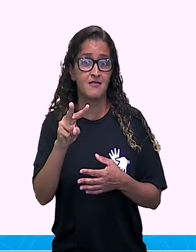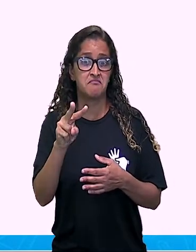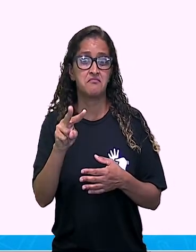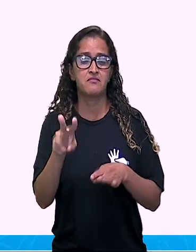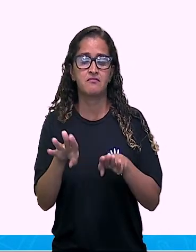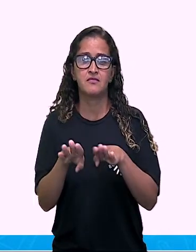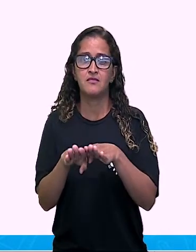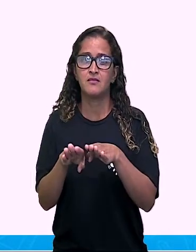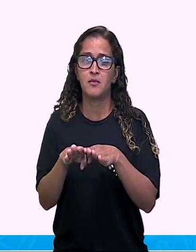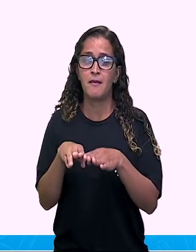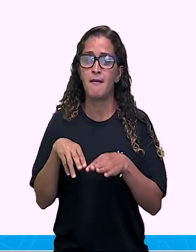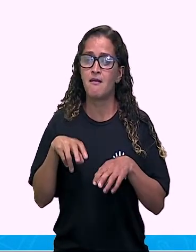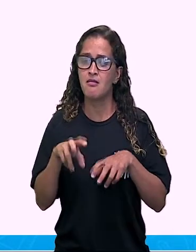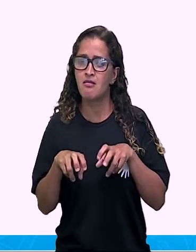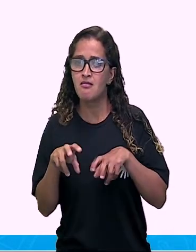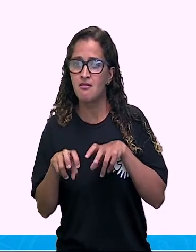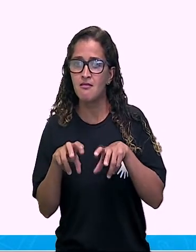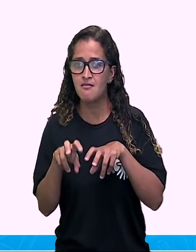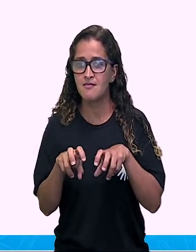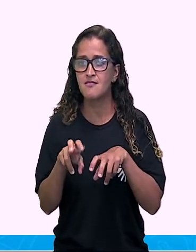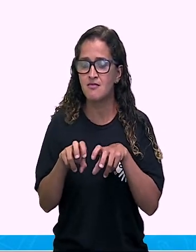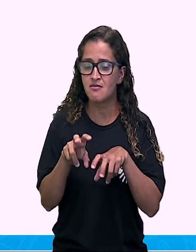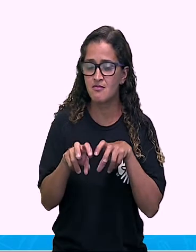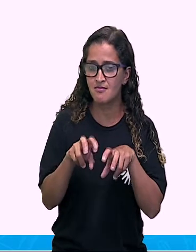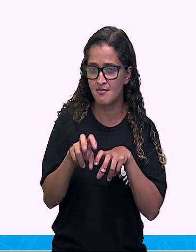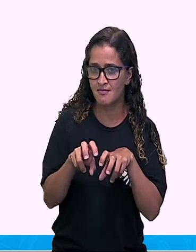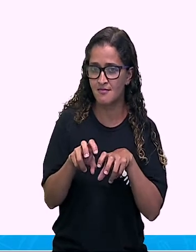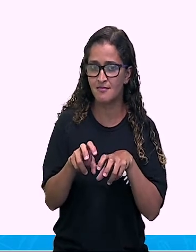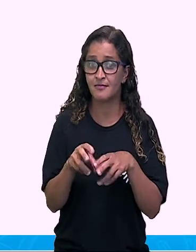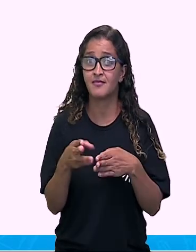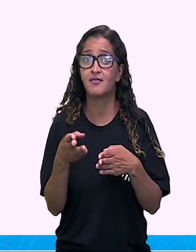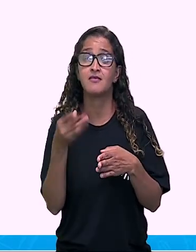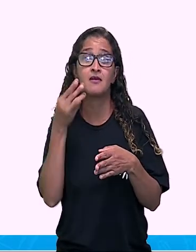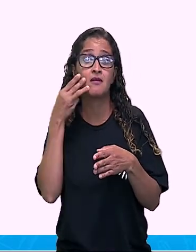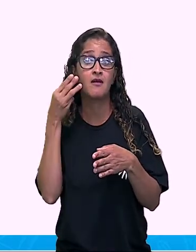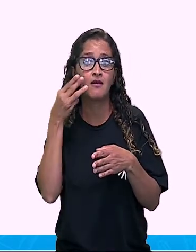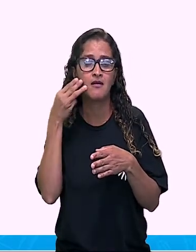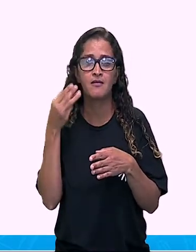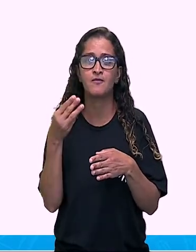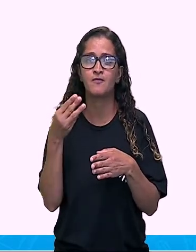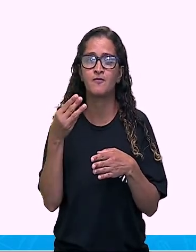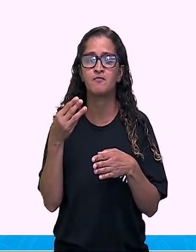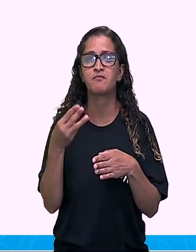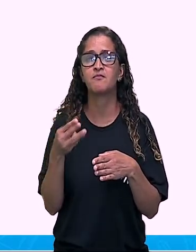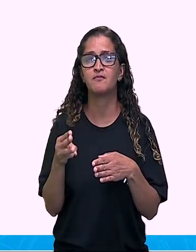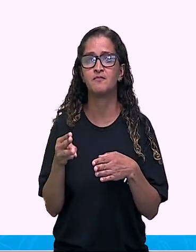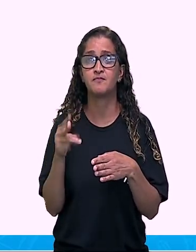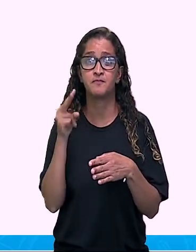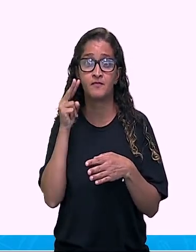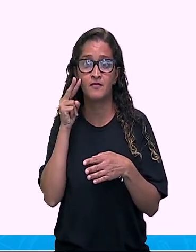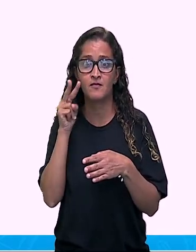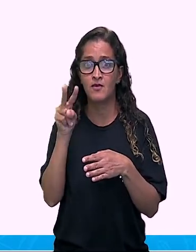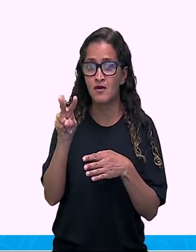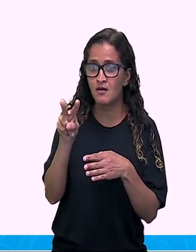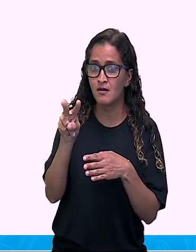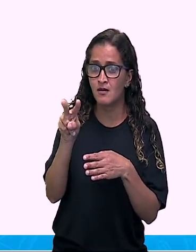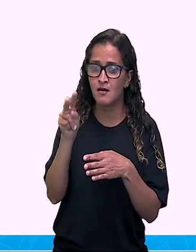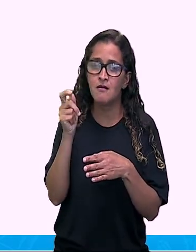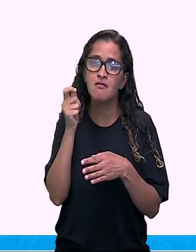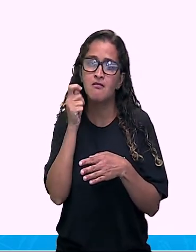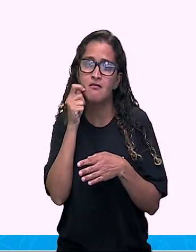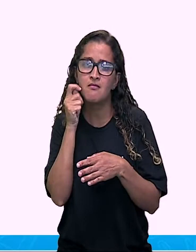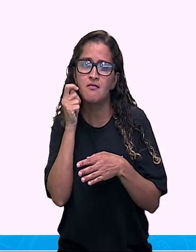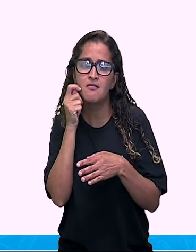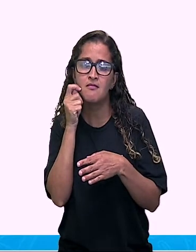correu atrás do queijo. E o gato? O gato, ele viu o rato,